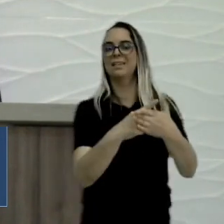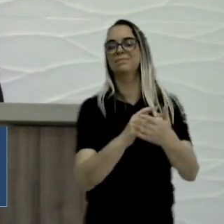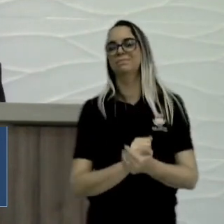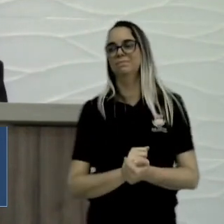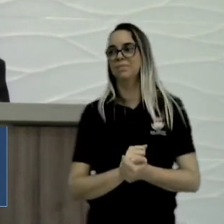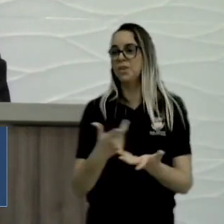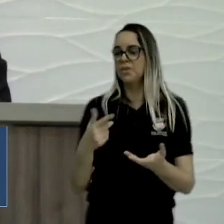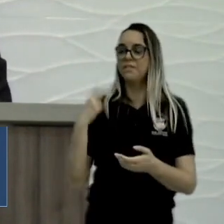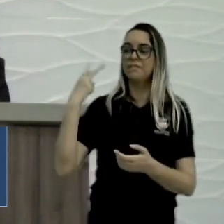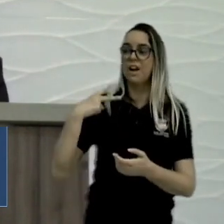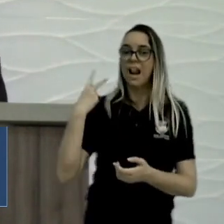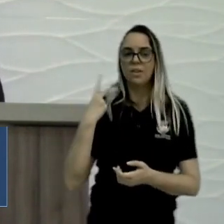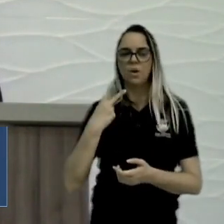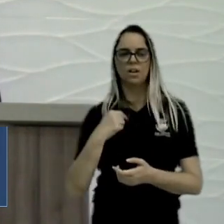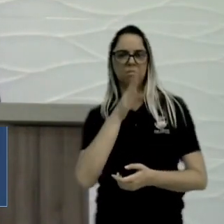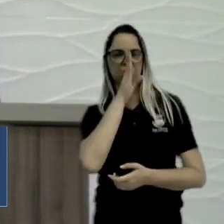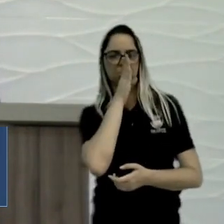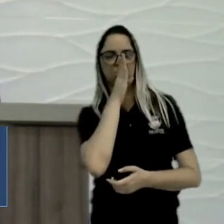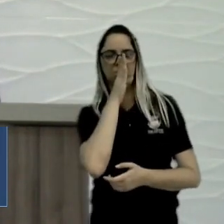se mexendo para isso, para nada,